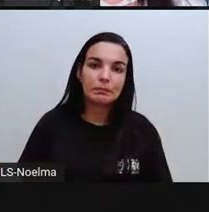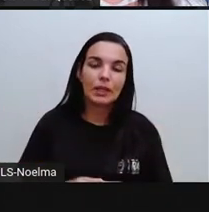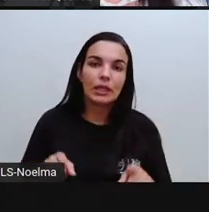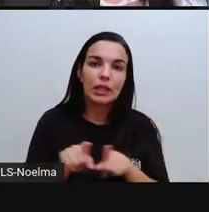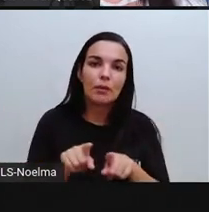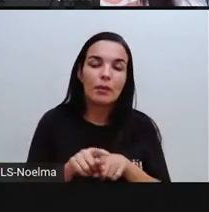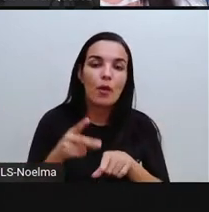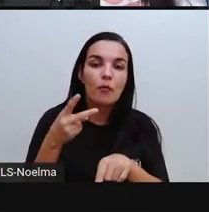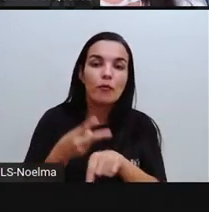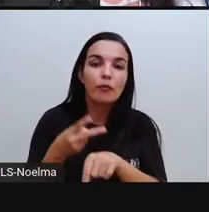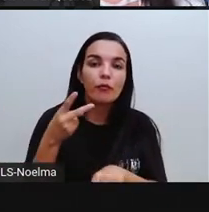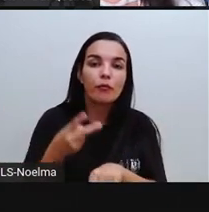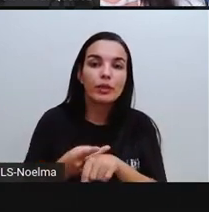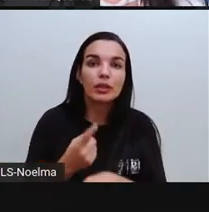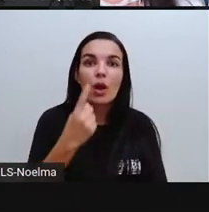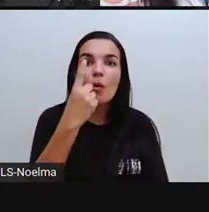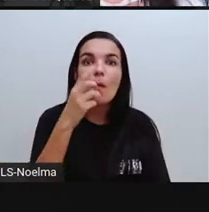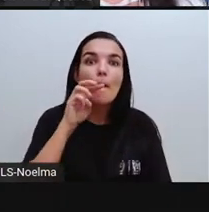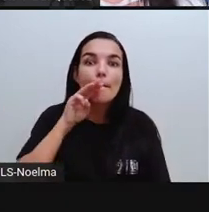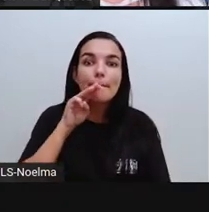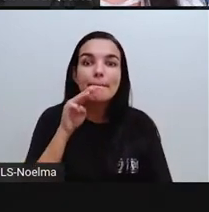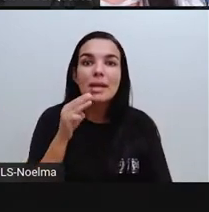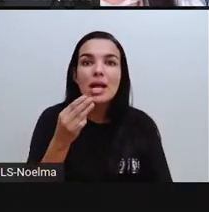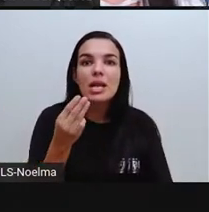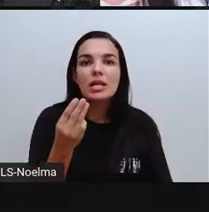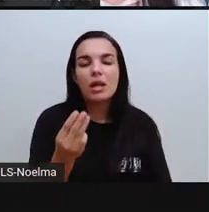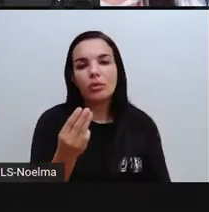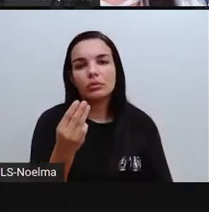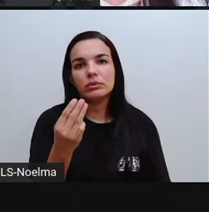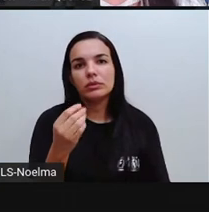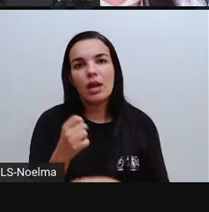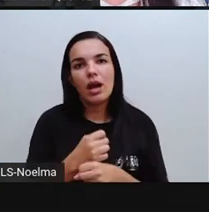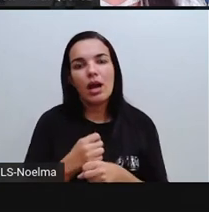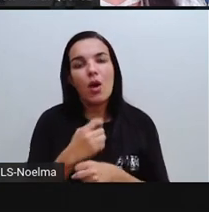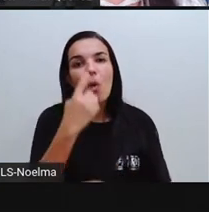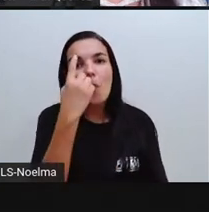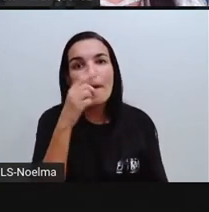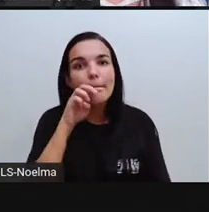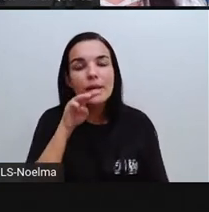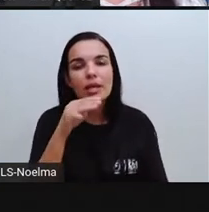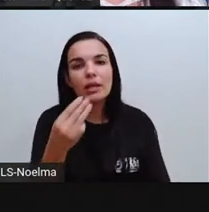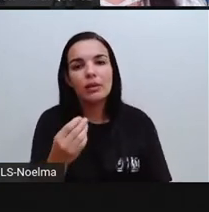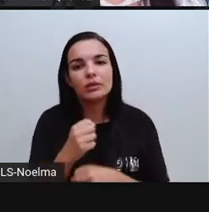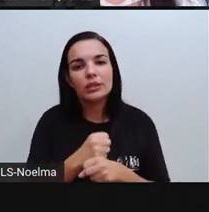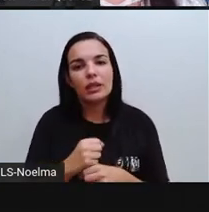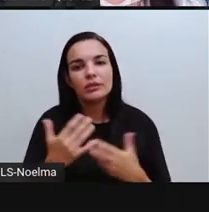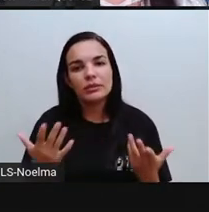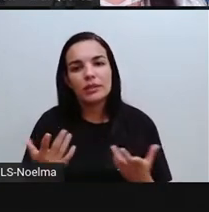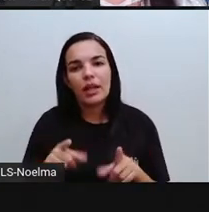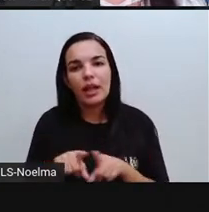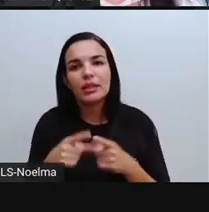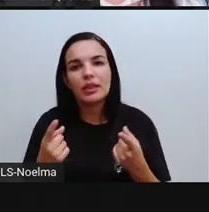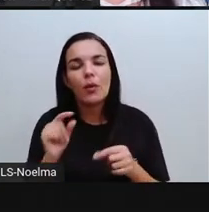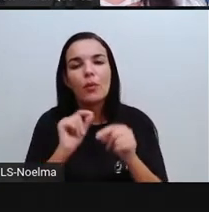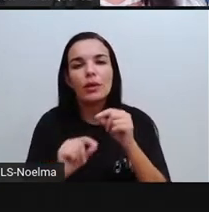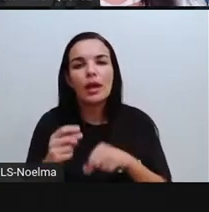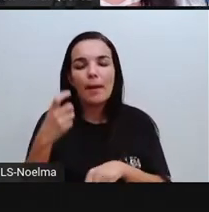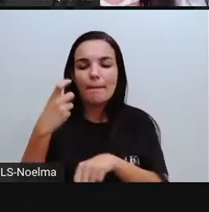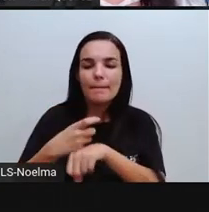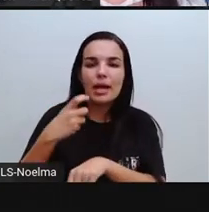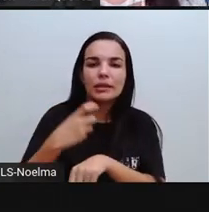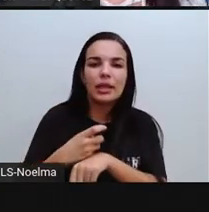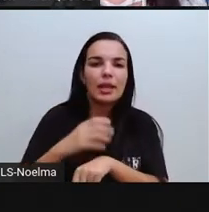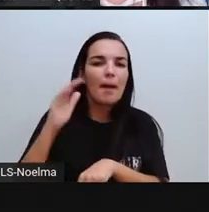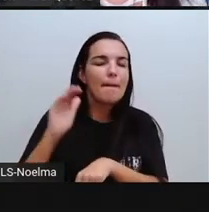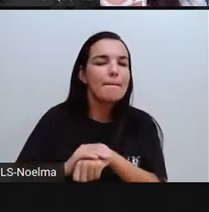Vidro, leva um milhão de anos para ser decomposto. E a madeira, ela pintada, leva mais de